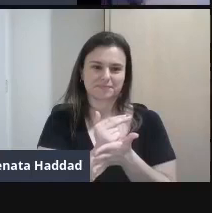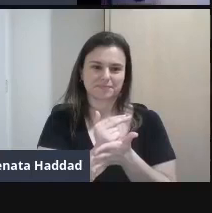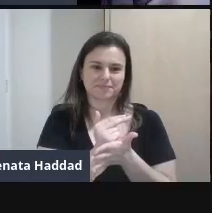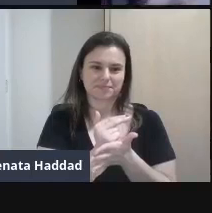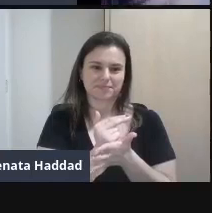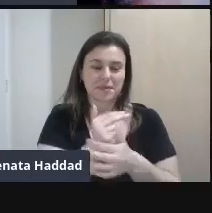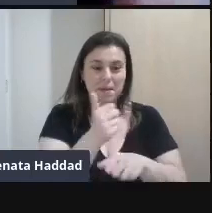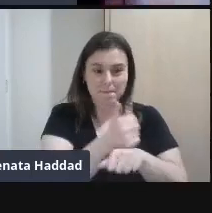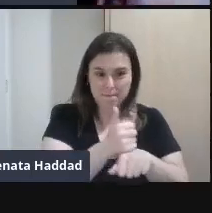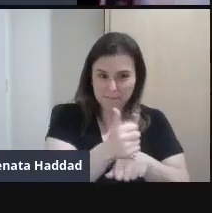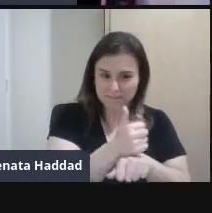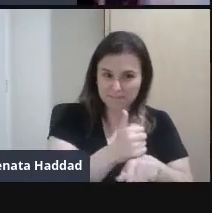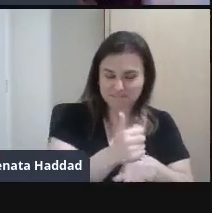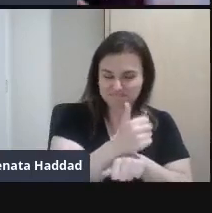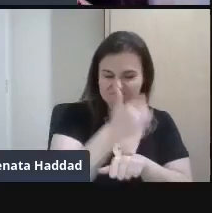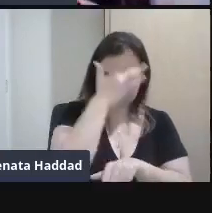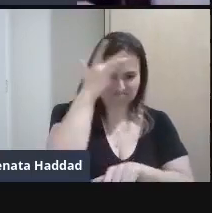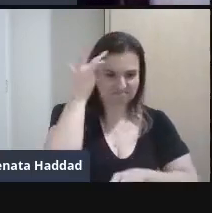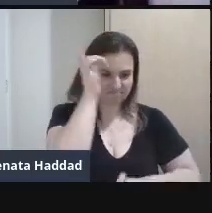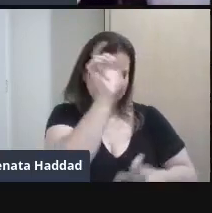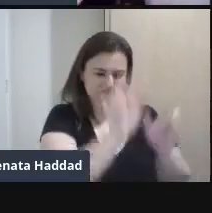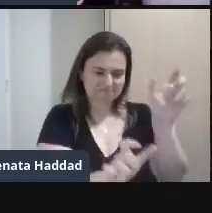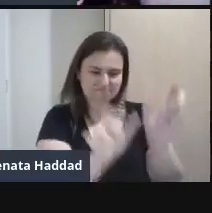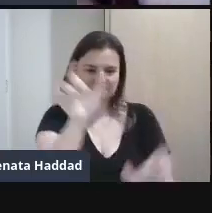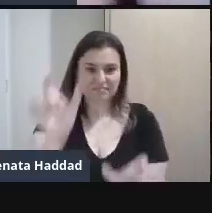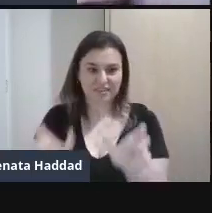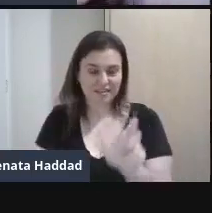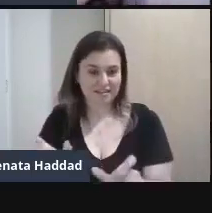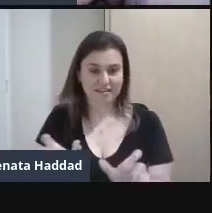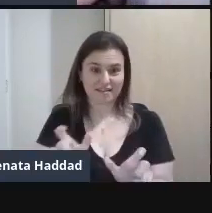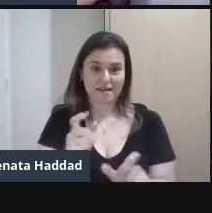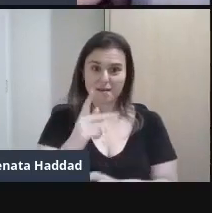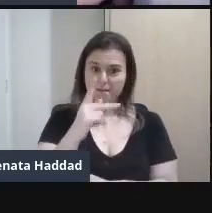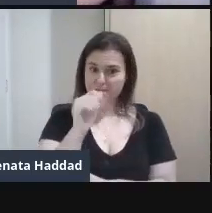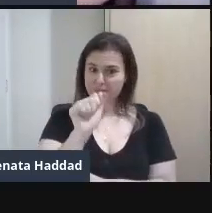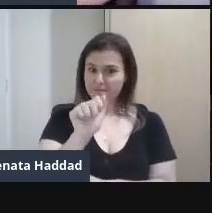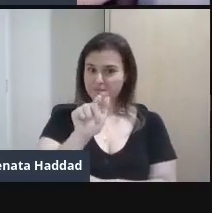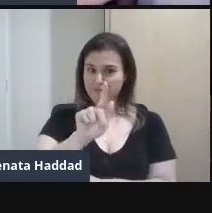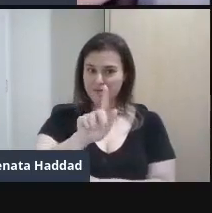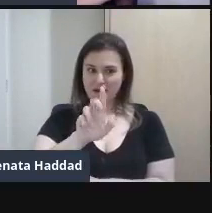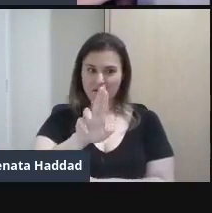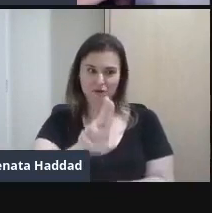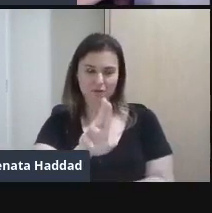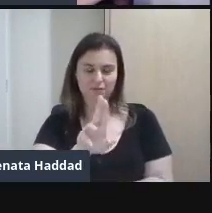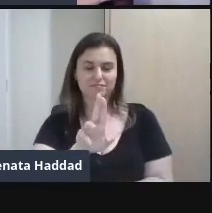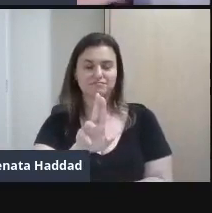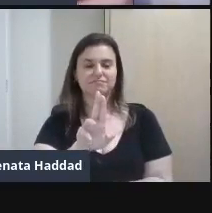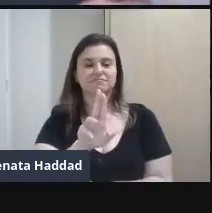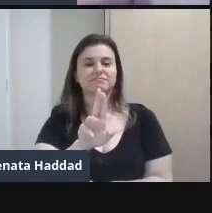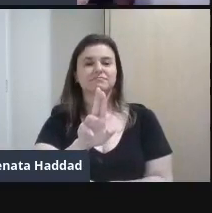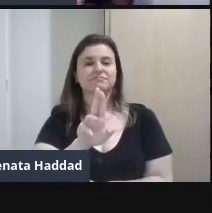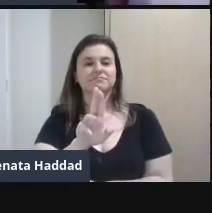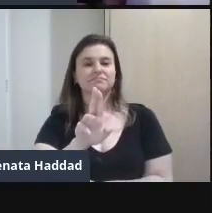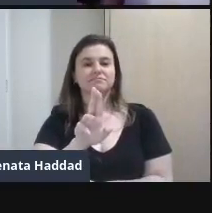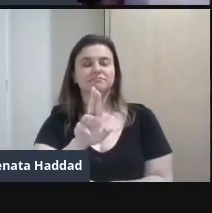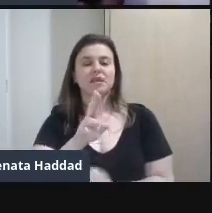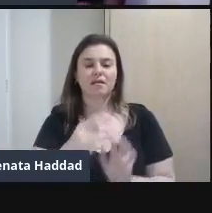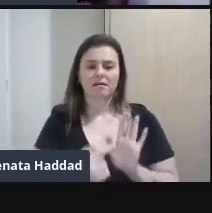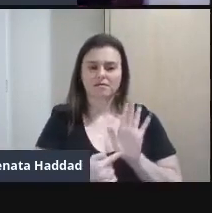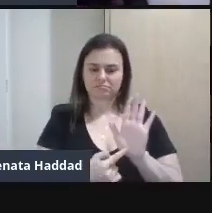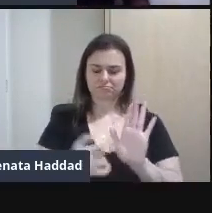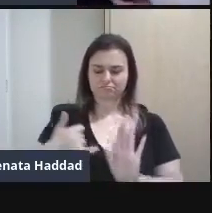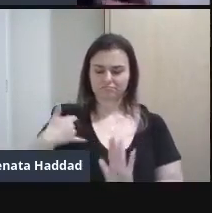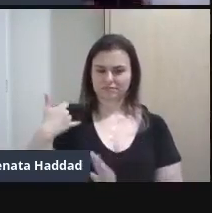Os artistas E aí a Pagou Vem numa escala Bastante de idade Menor Bem